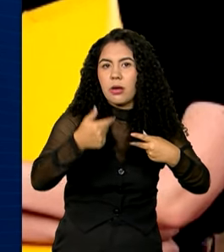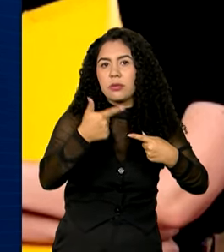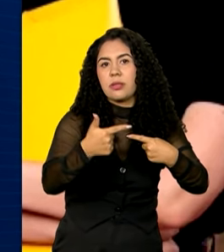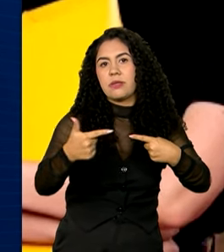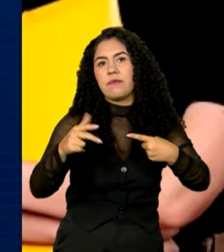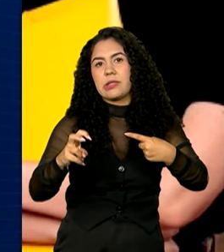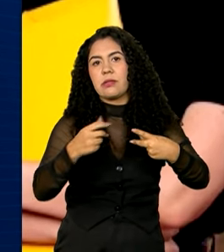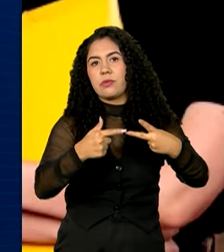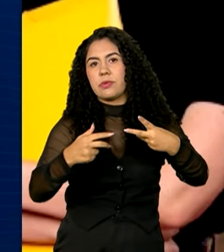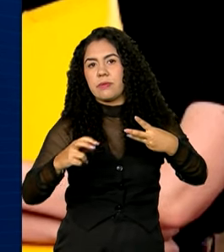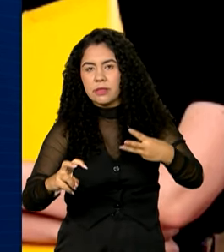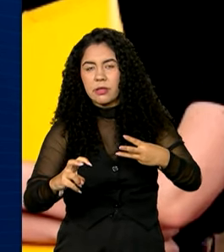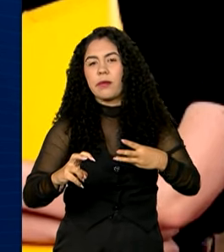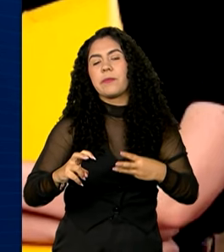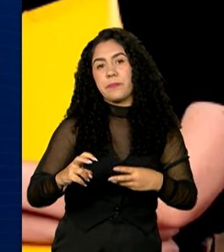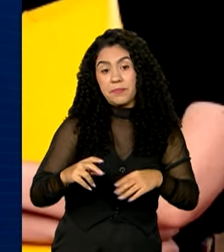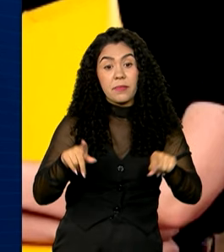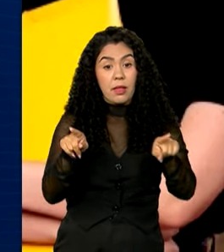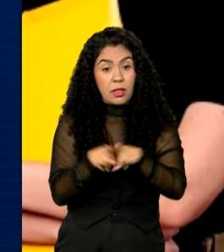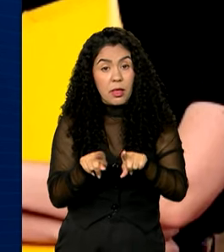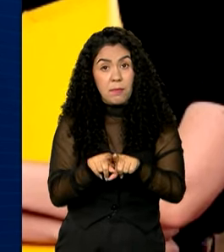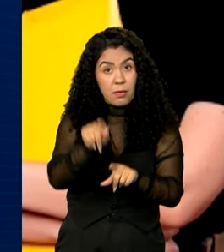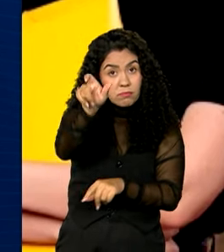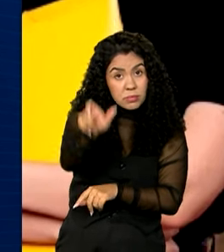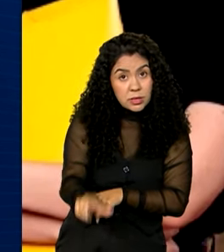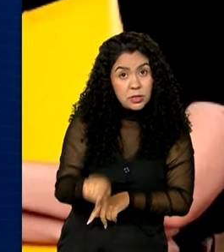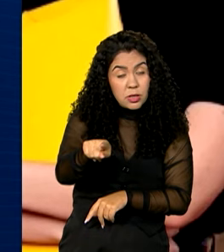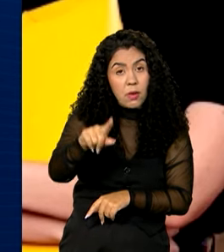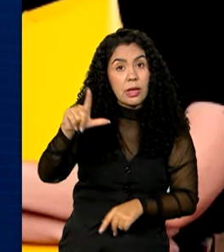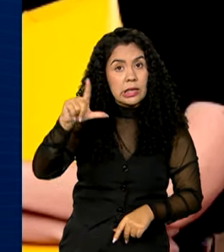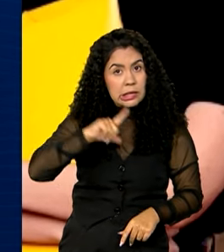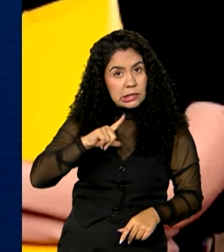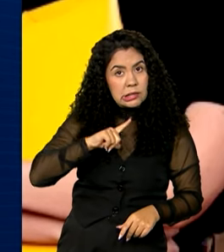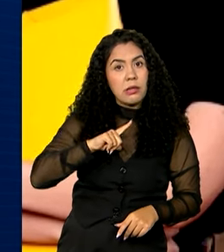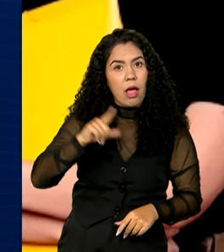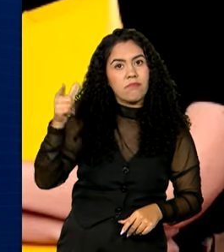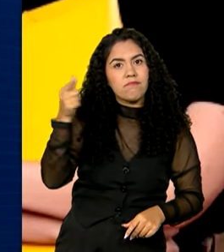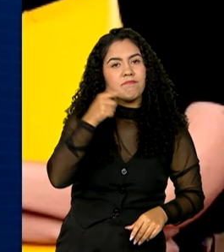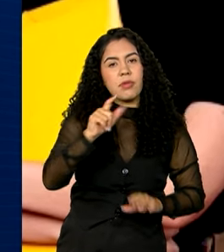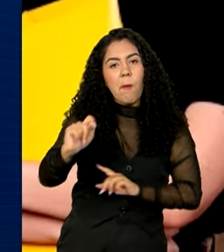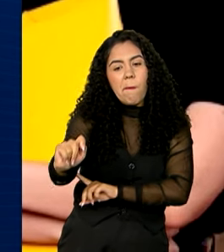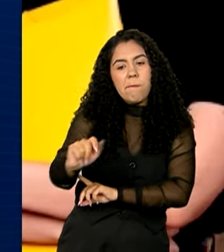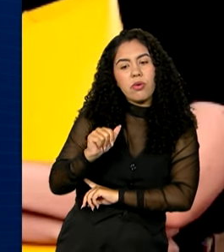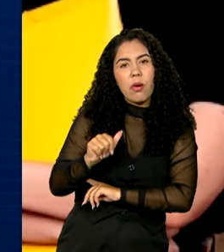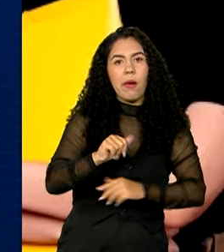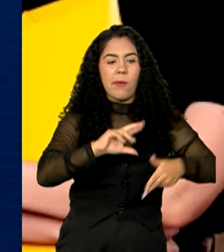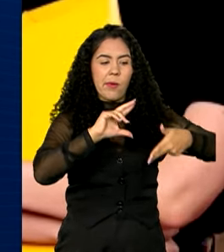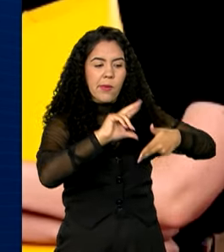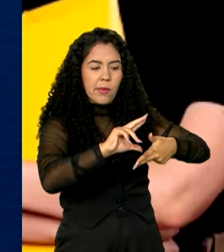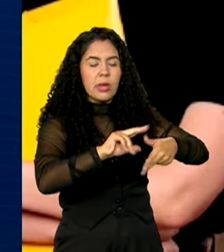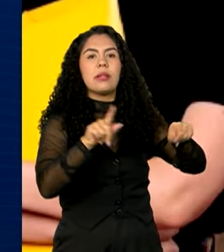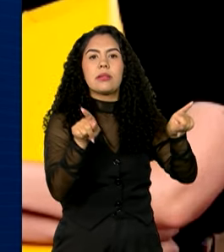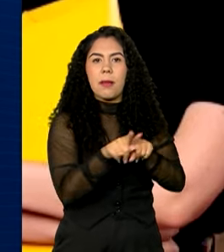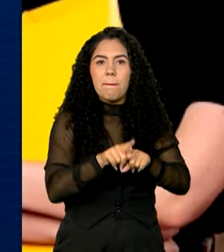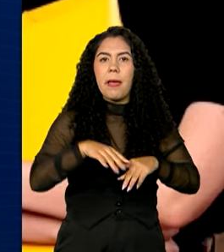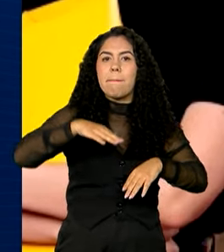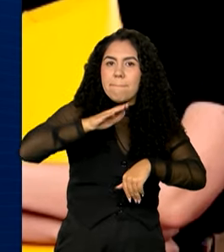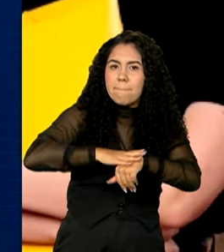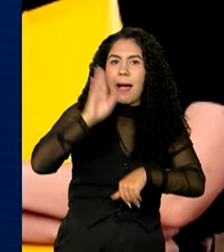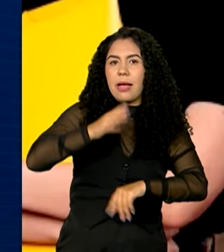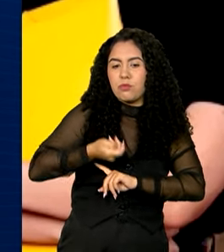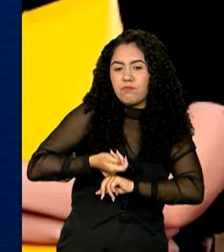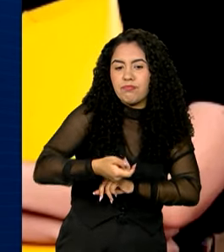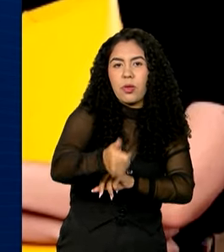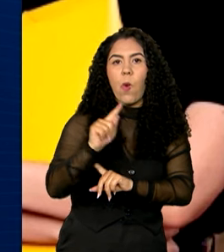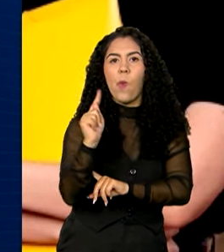reais pela frequência. O beneficiário do Pé de Meia ainda recebe mil reais ao fim